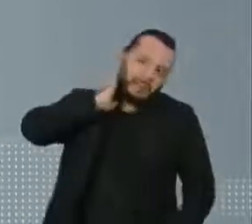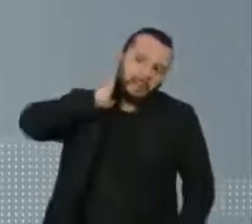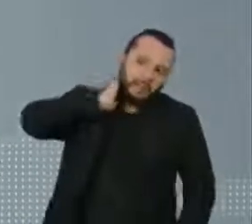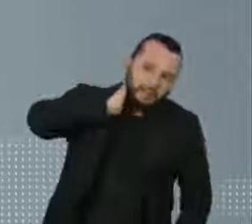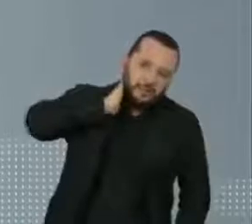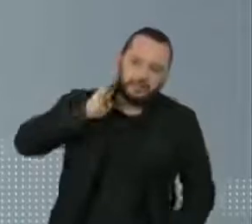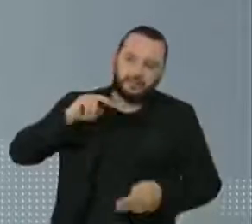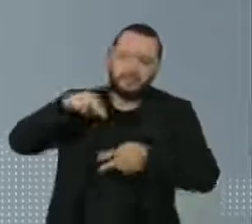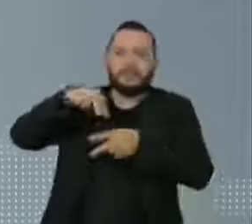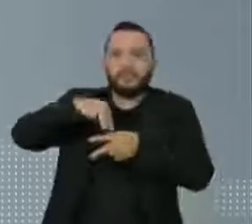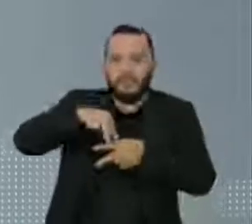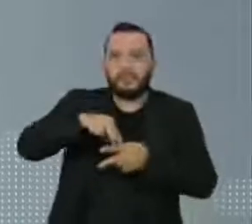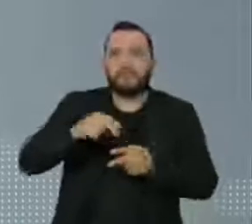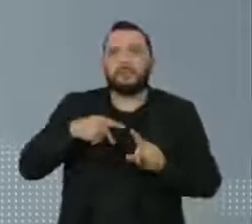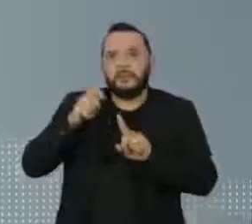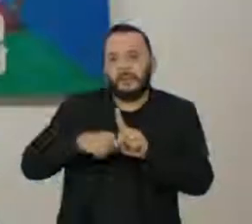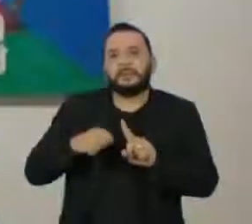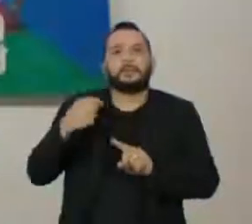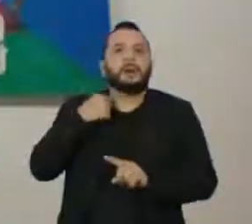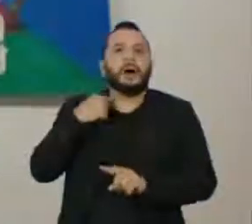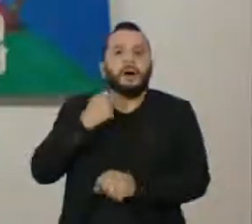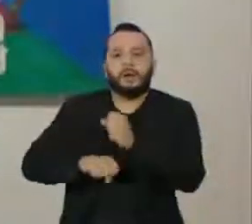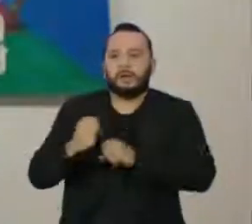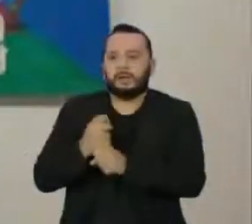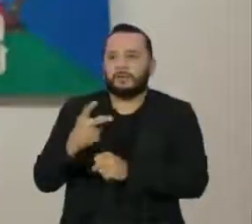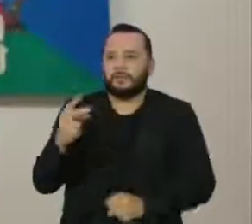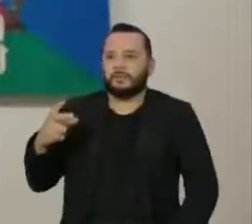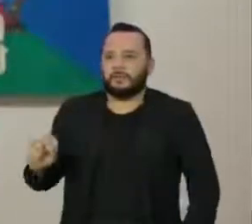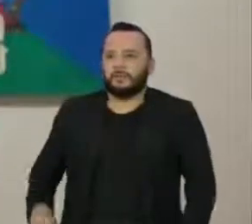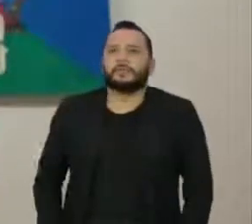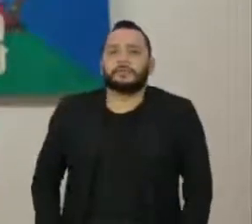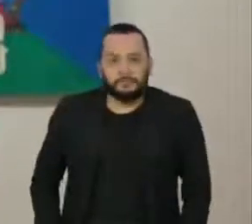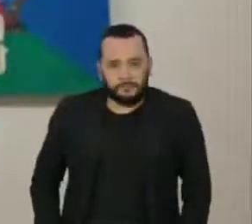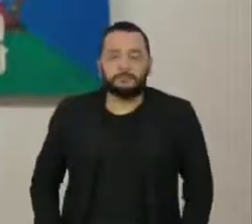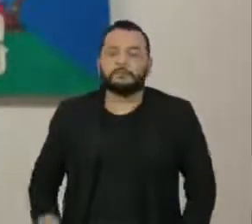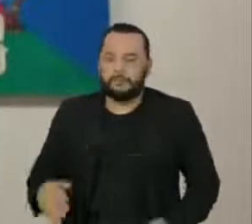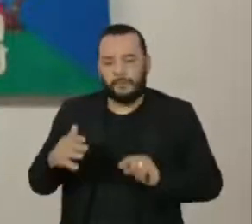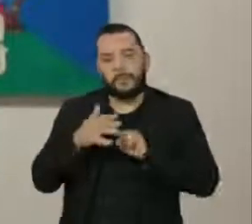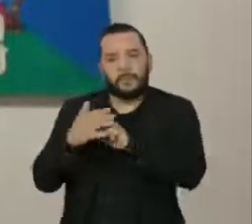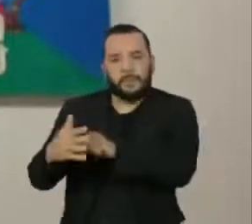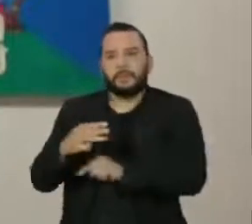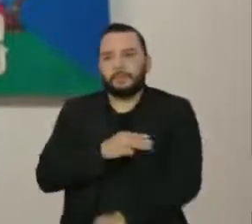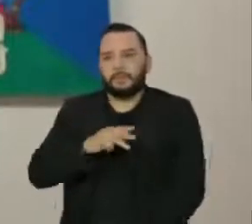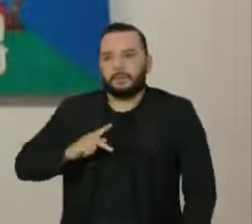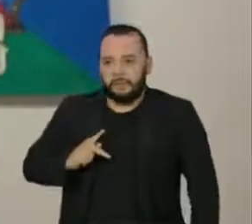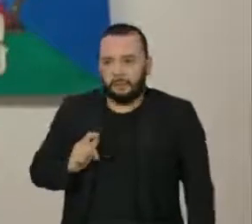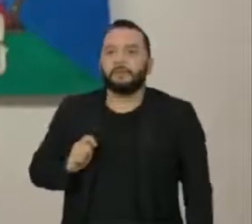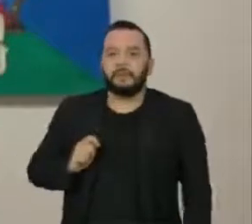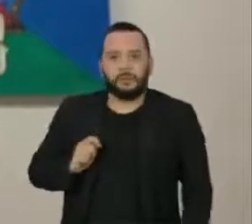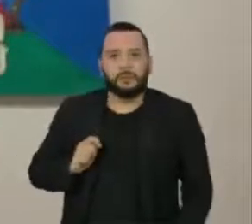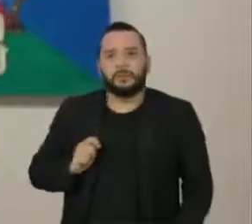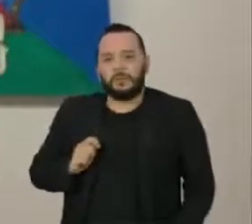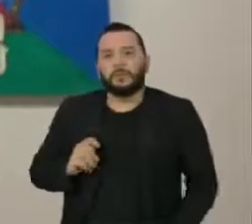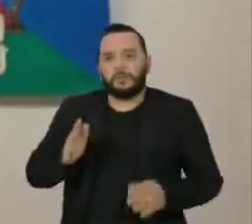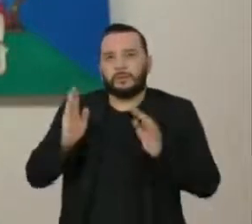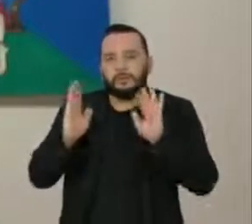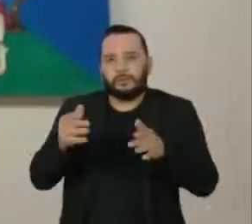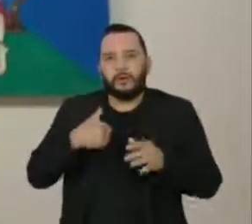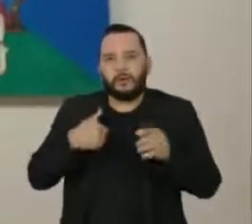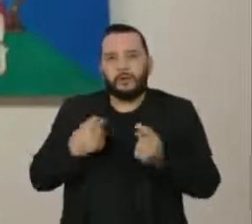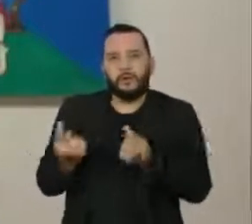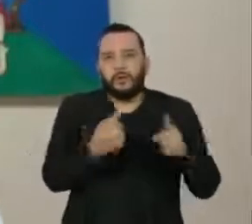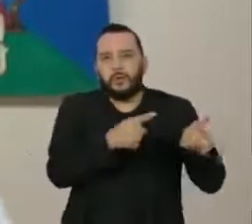A ação ocorreu em maio de 2020. Essa denúncia do Ministério Público contra essa mulher que foi